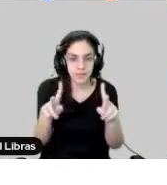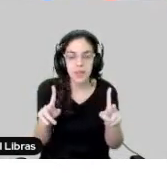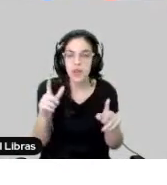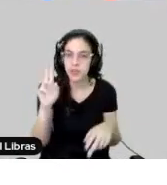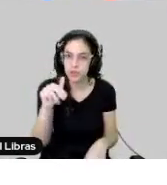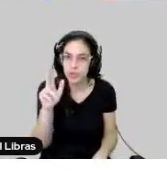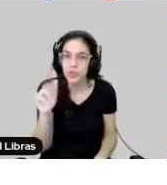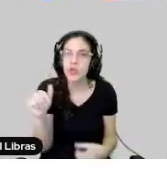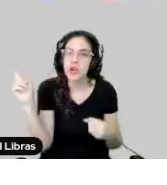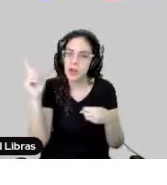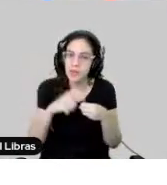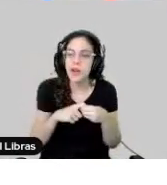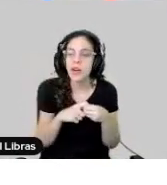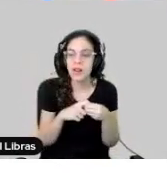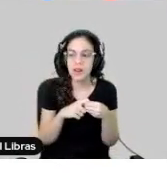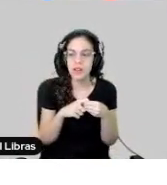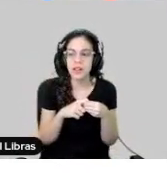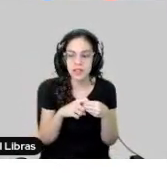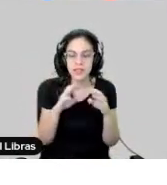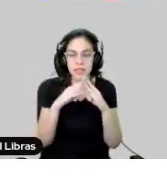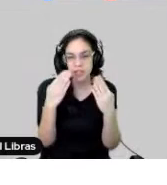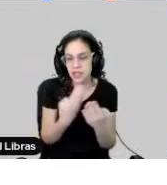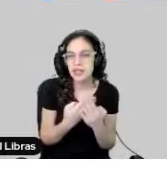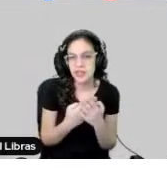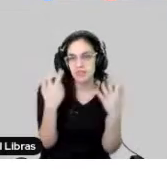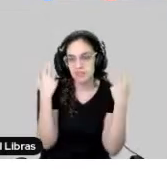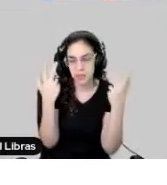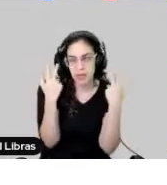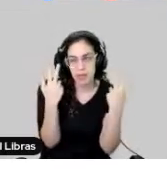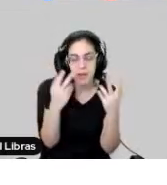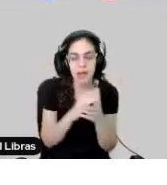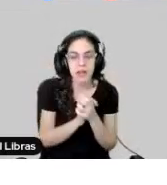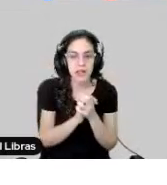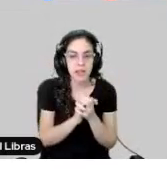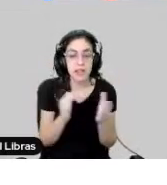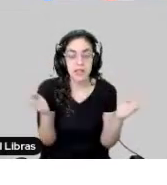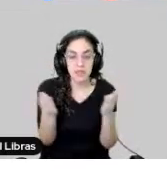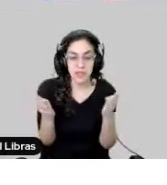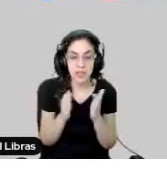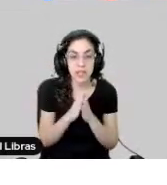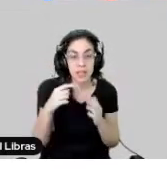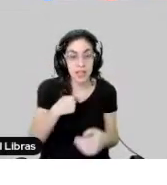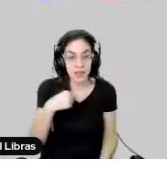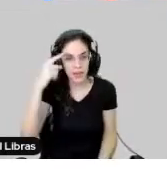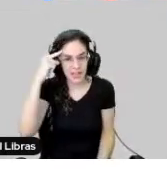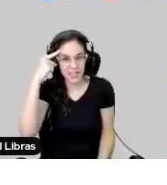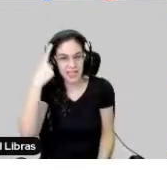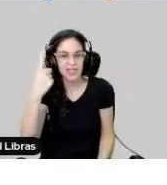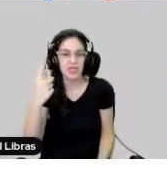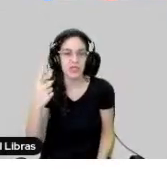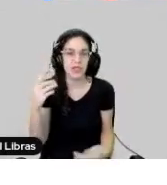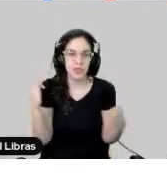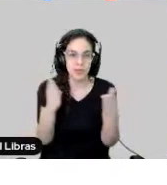salas presenciais, para o nosso contexto, eu acredito que o presencial